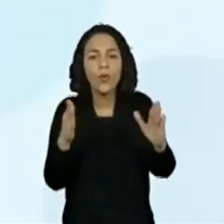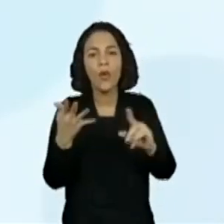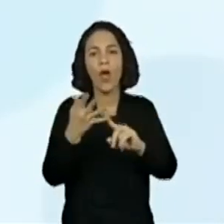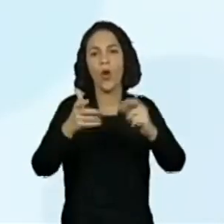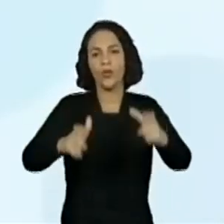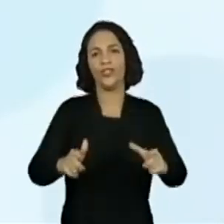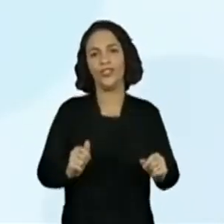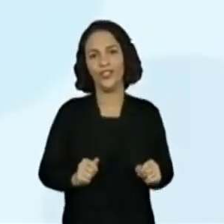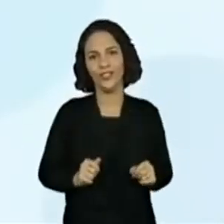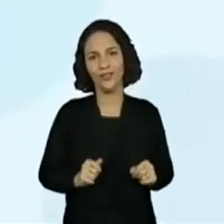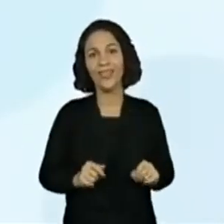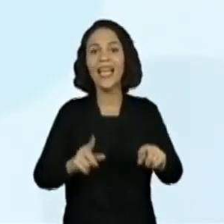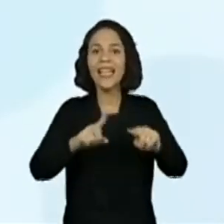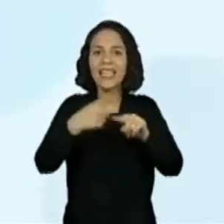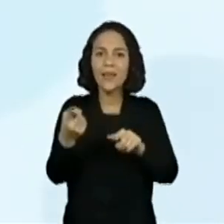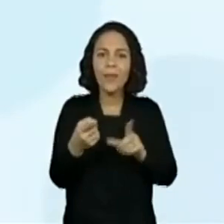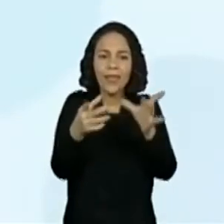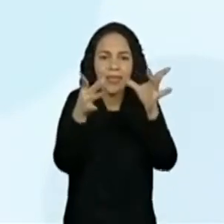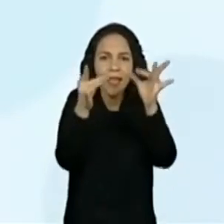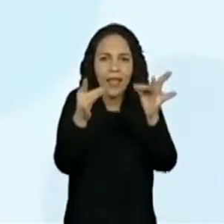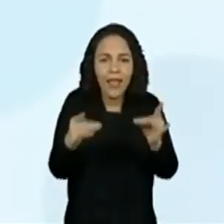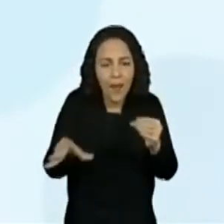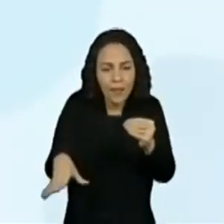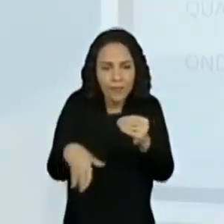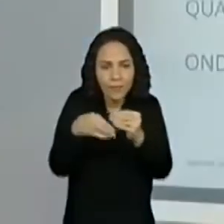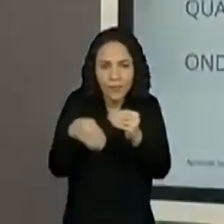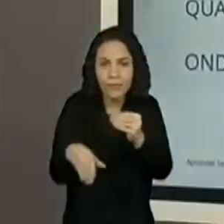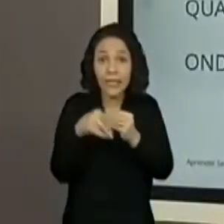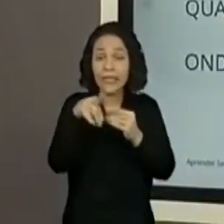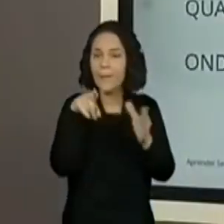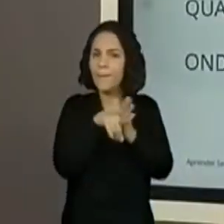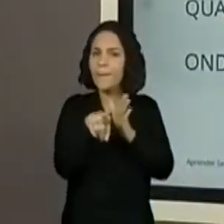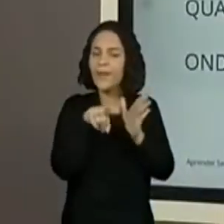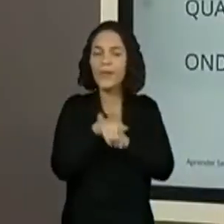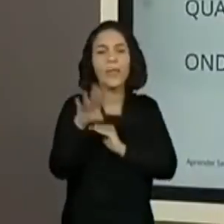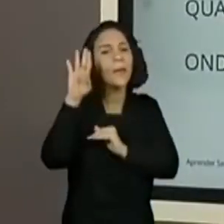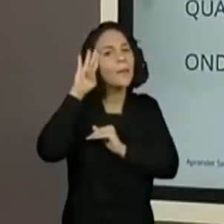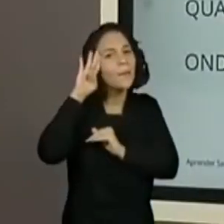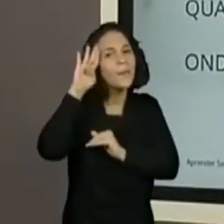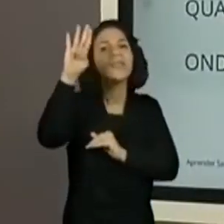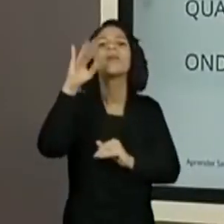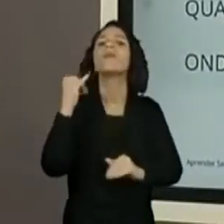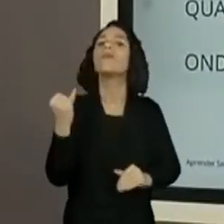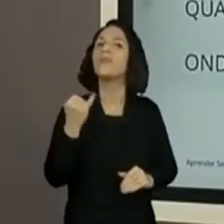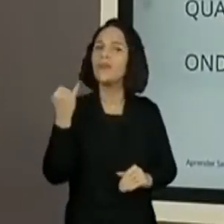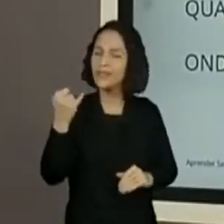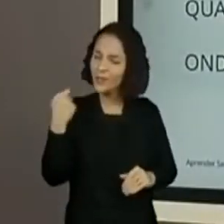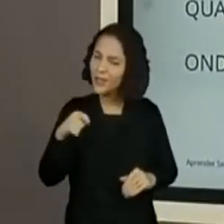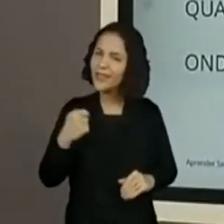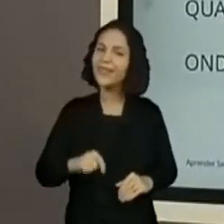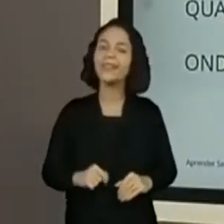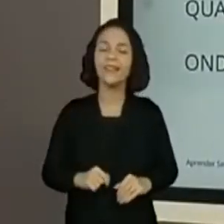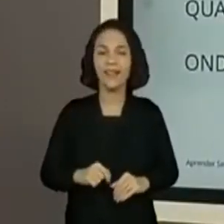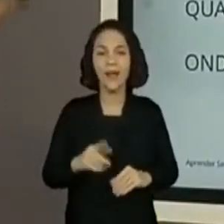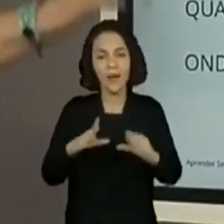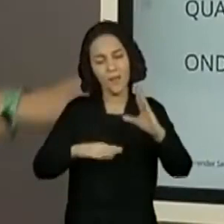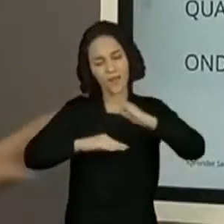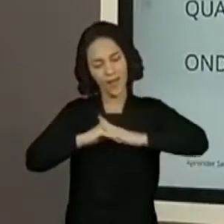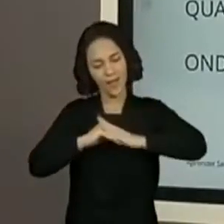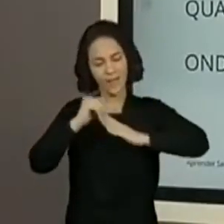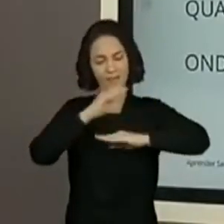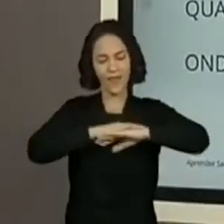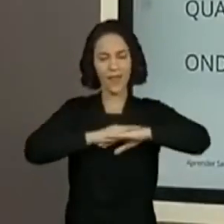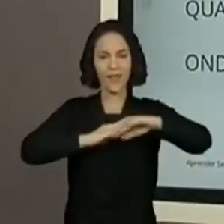E depois a gente consegue detalhar o que precisa. Mas a referência mínima, de base, que a gente vai construir para acontecer,